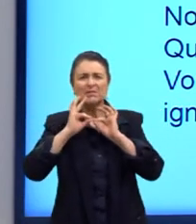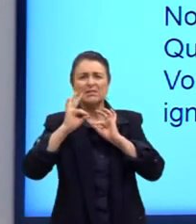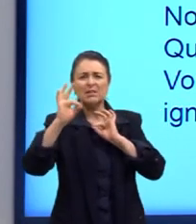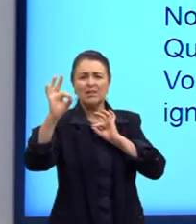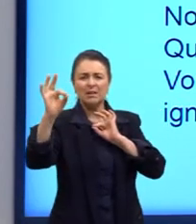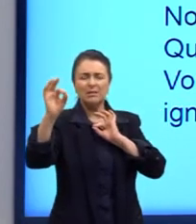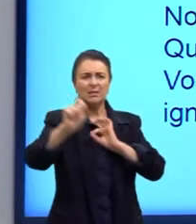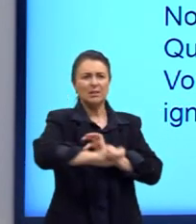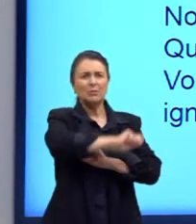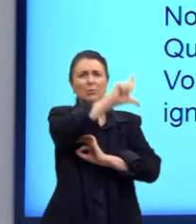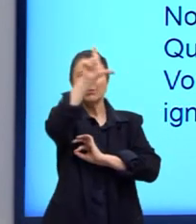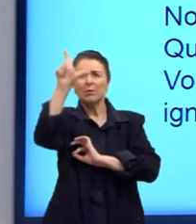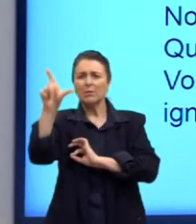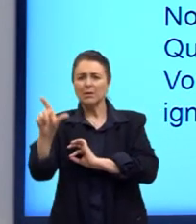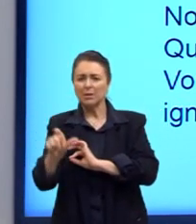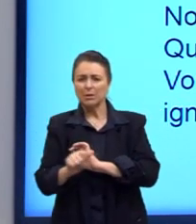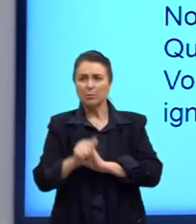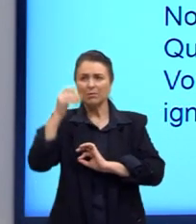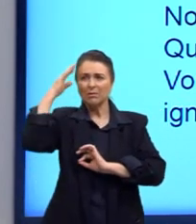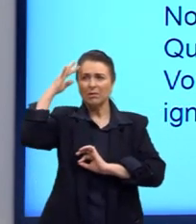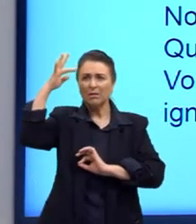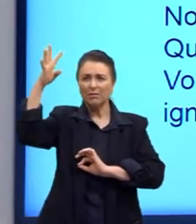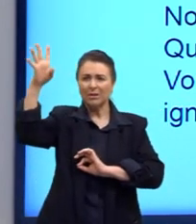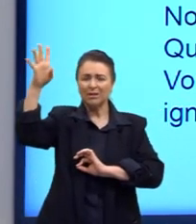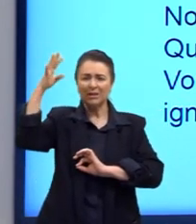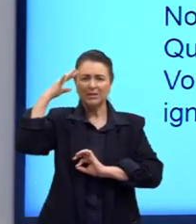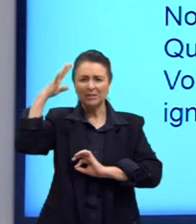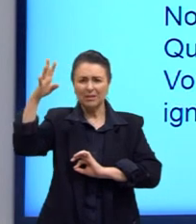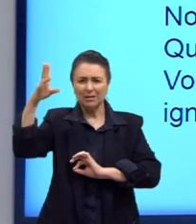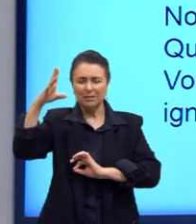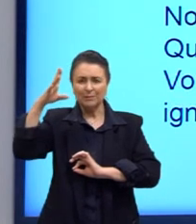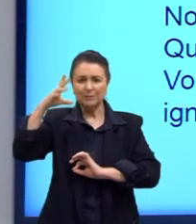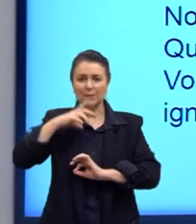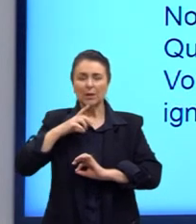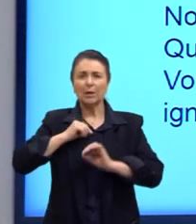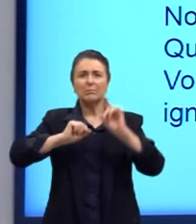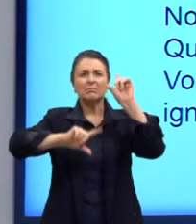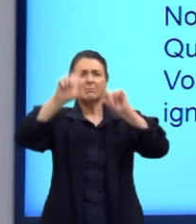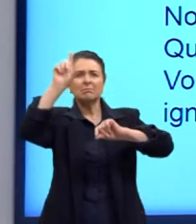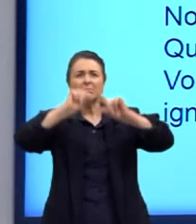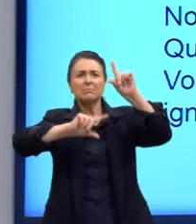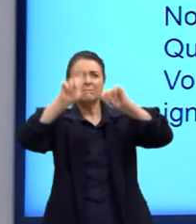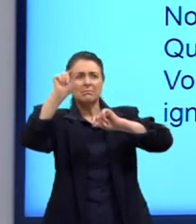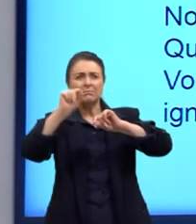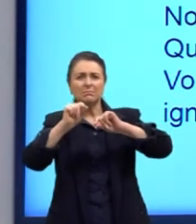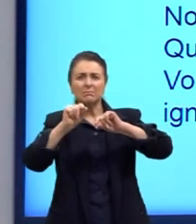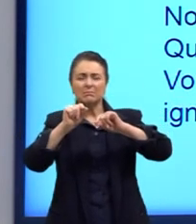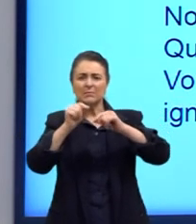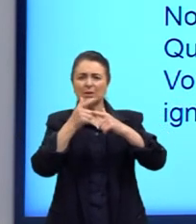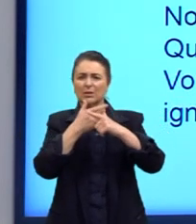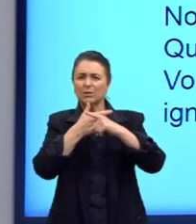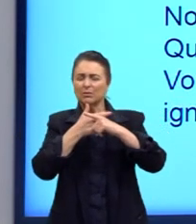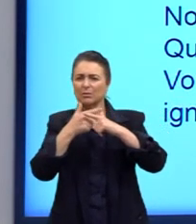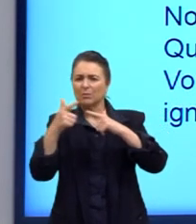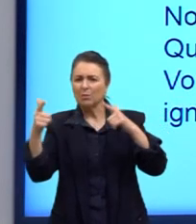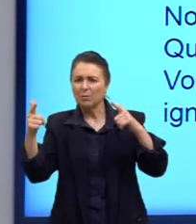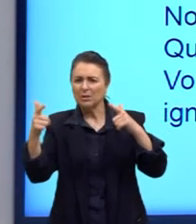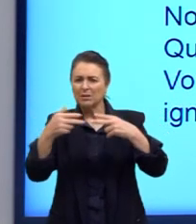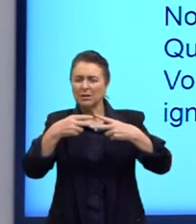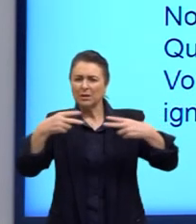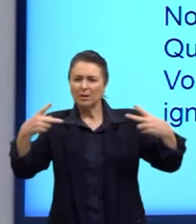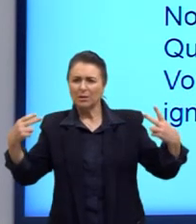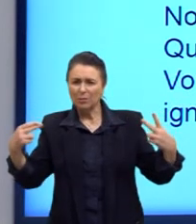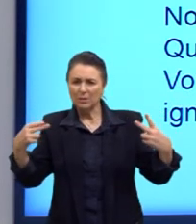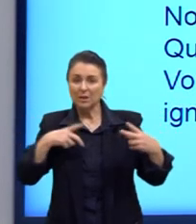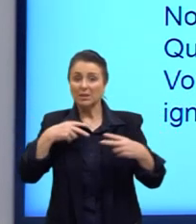nos azuis da fantasia abordo, vou constelando divisões ignotas. Vozes